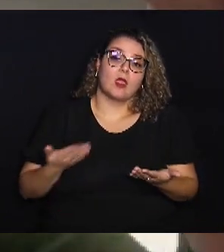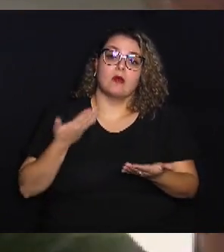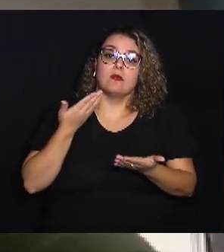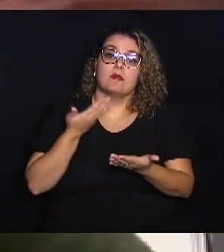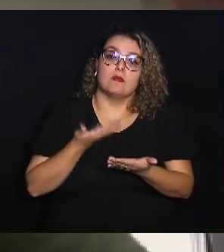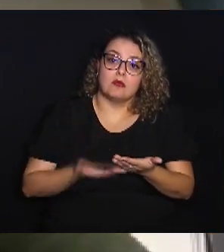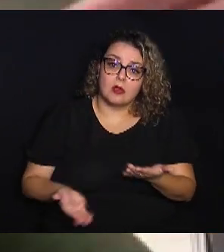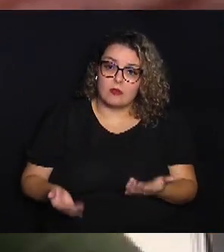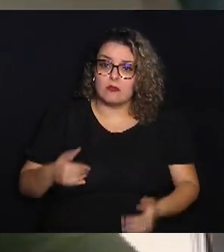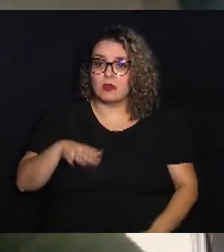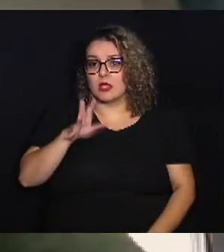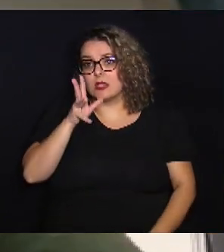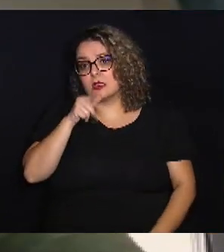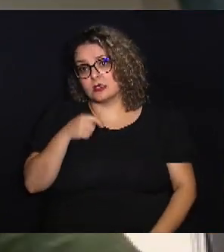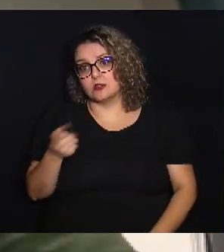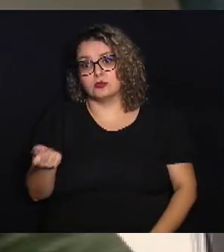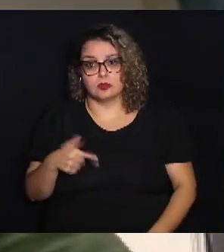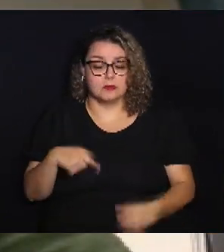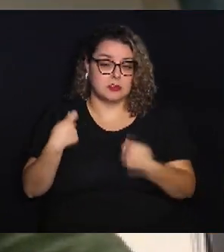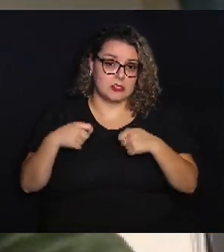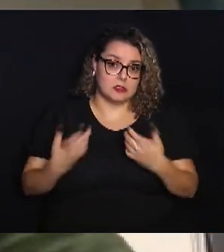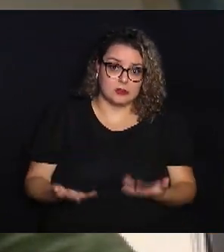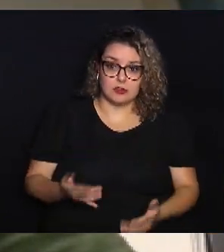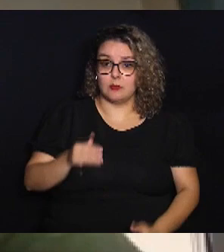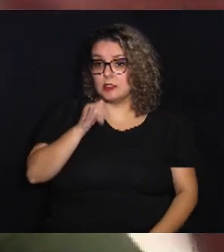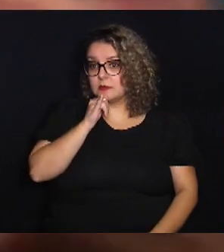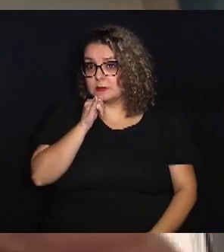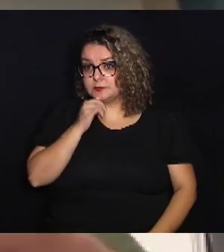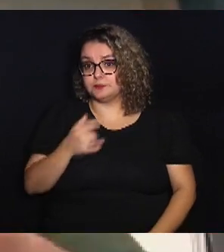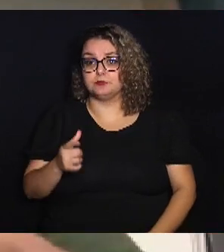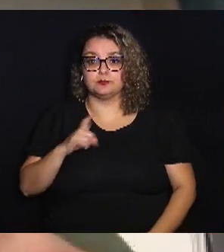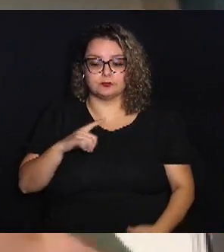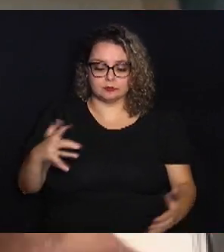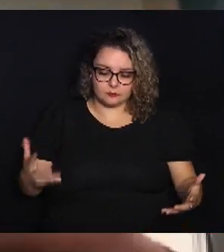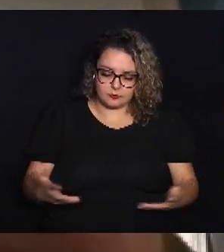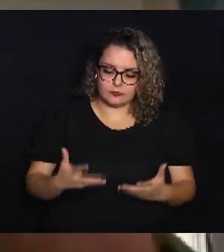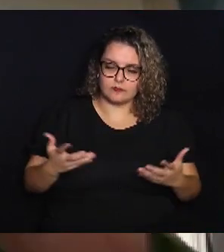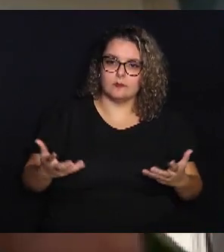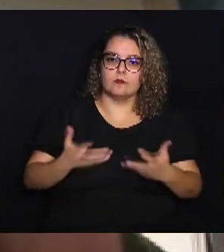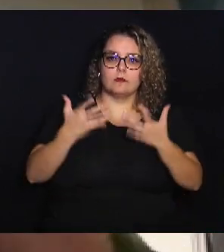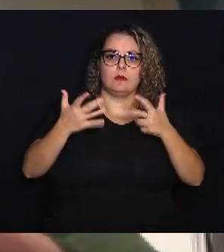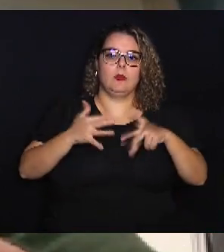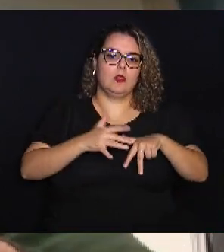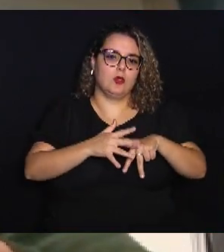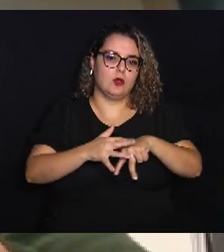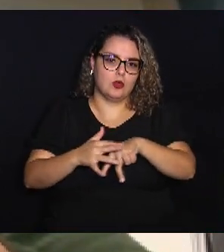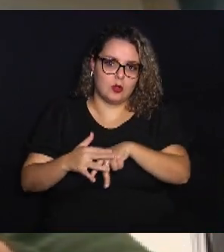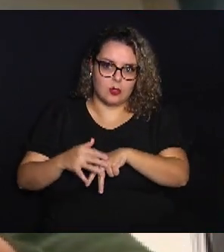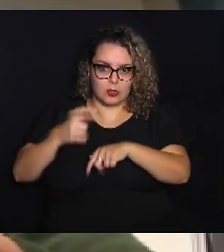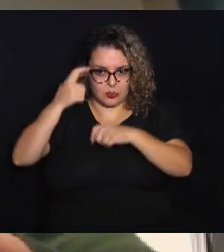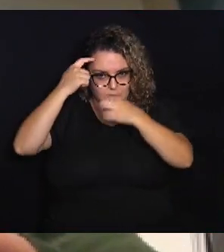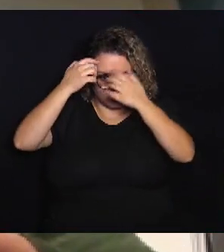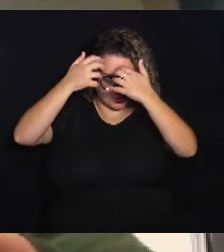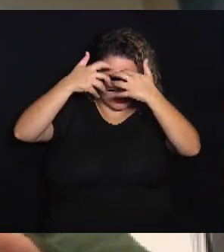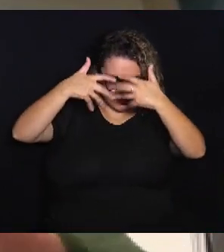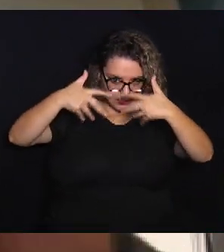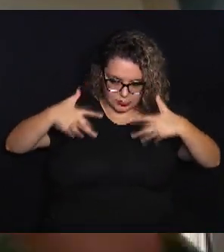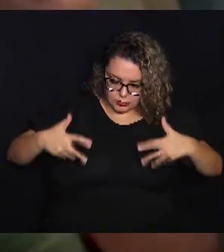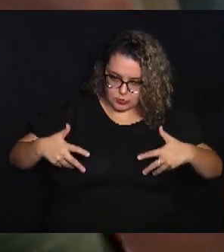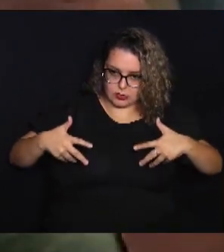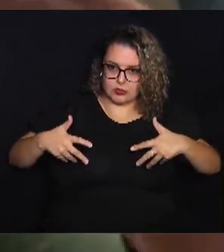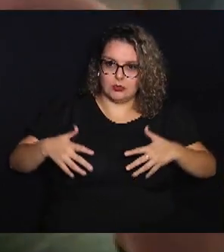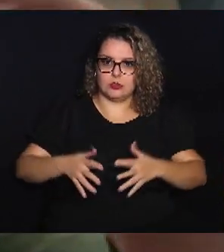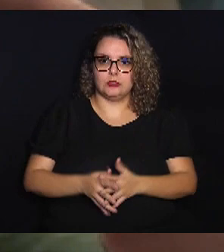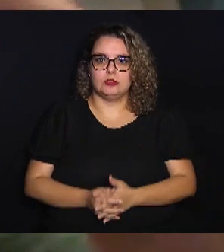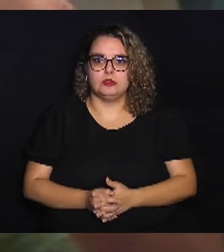muito mais lenta do que precisaria. Então, nós temos que estimular o paciente neurológico